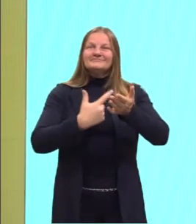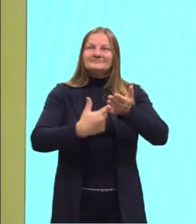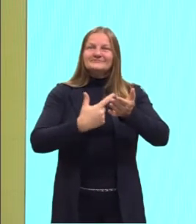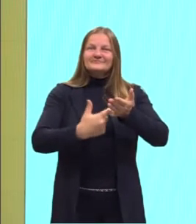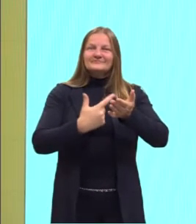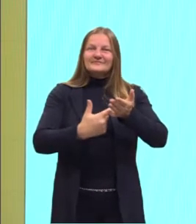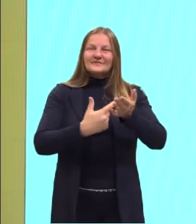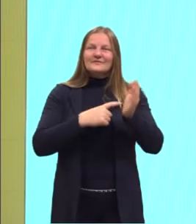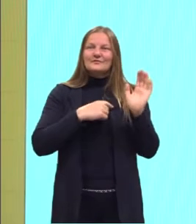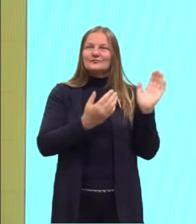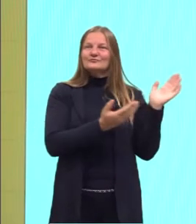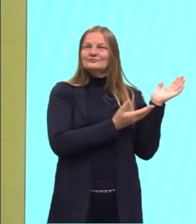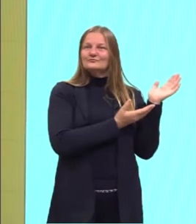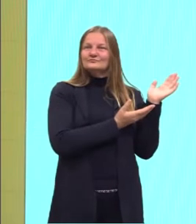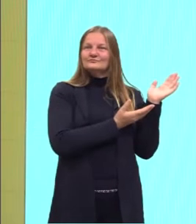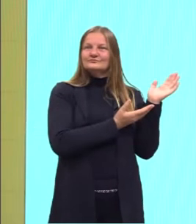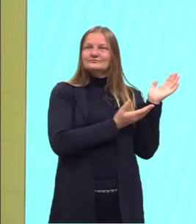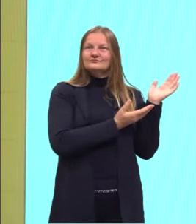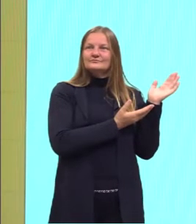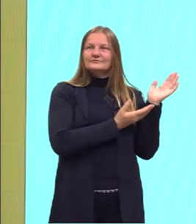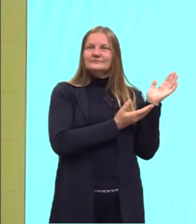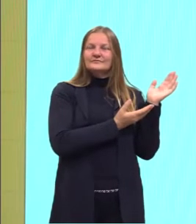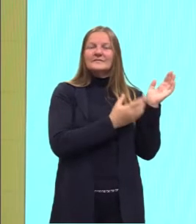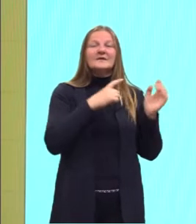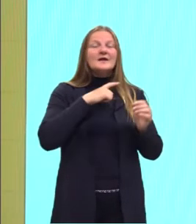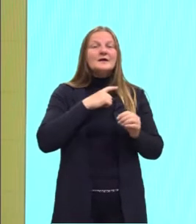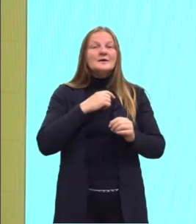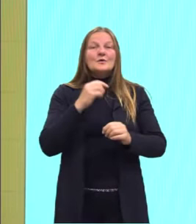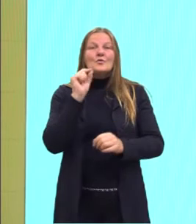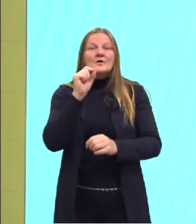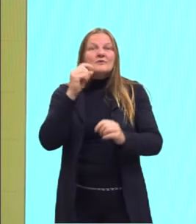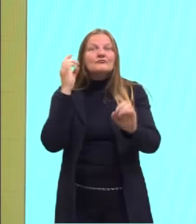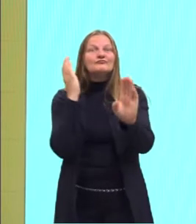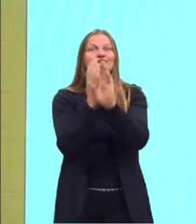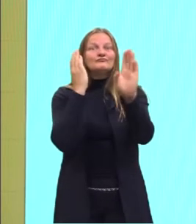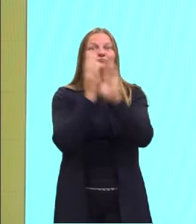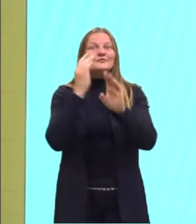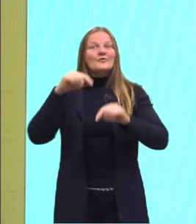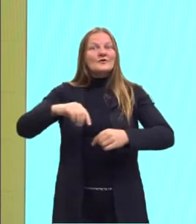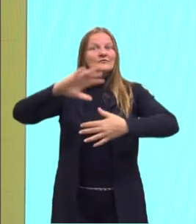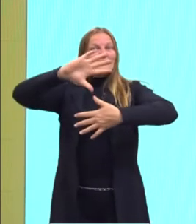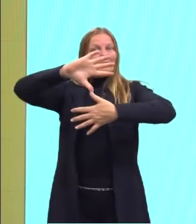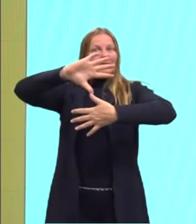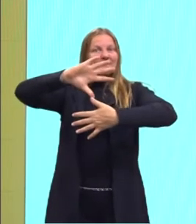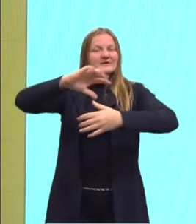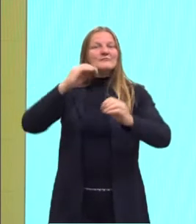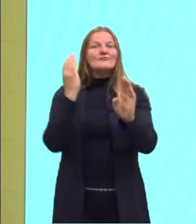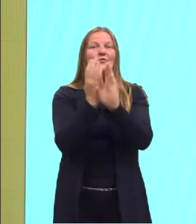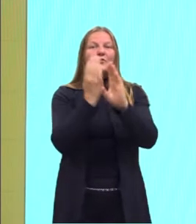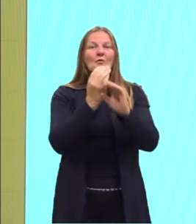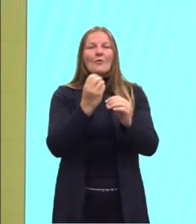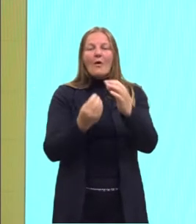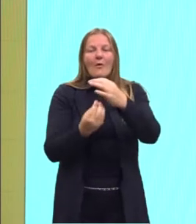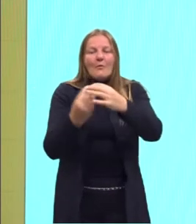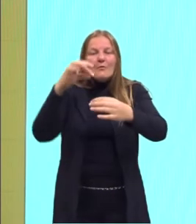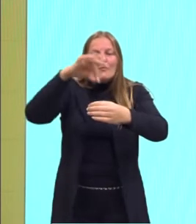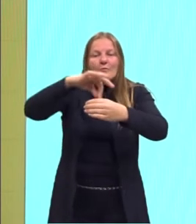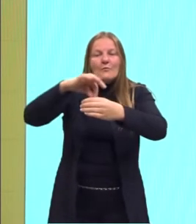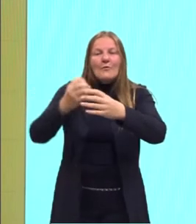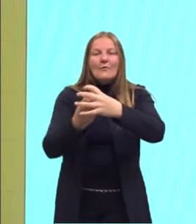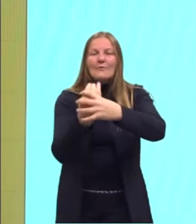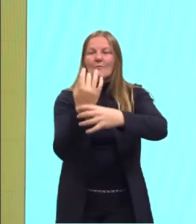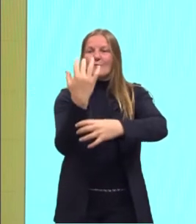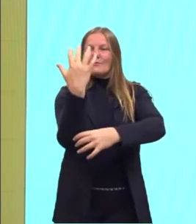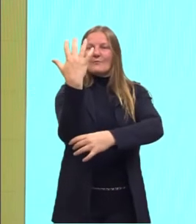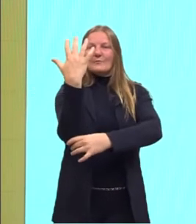que tem plantas que foram encontradas aqui na América durante as expedições. E eu